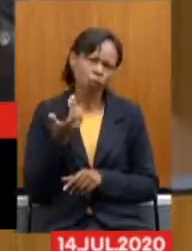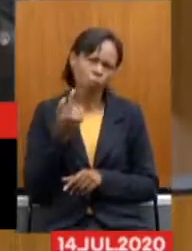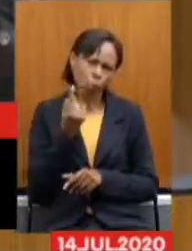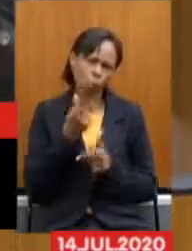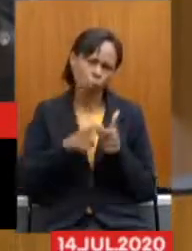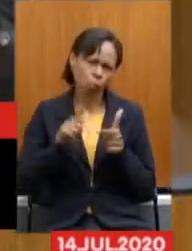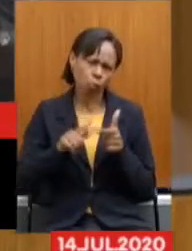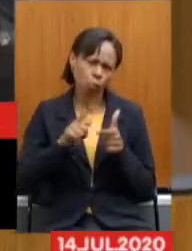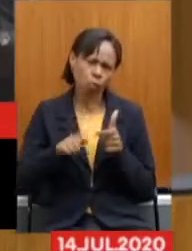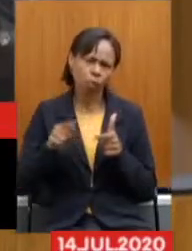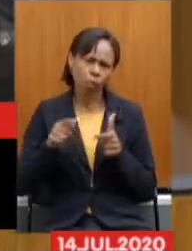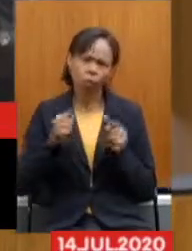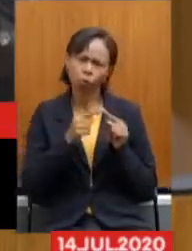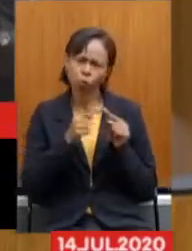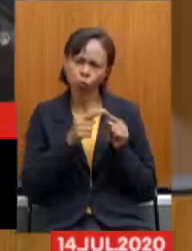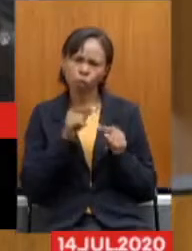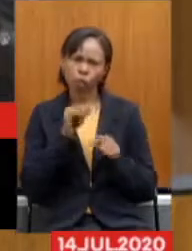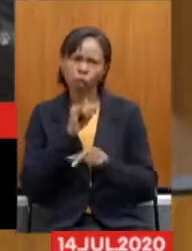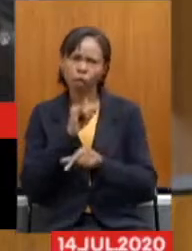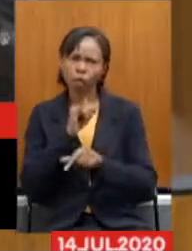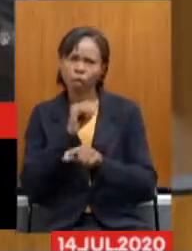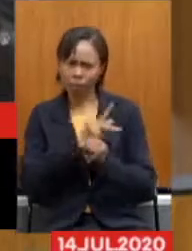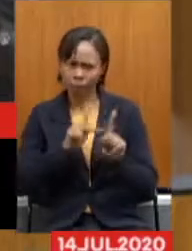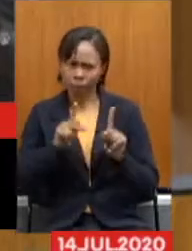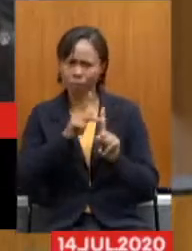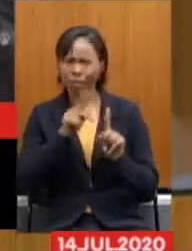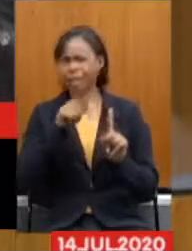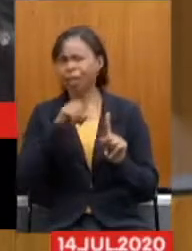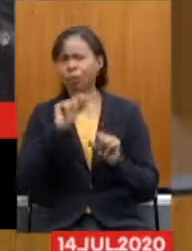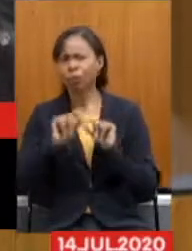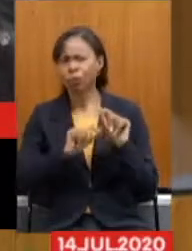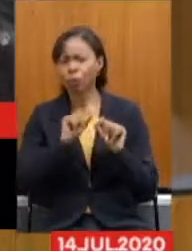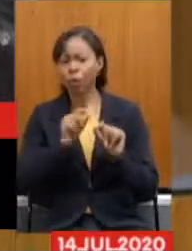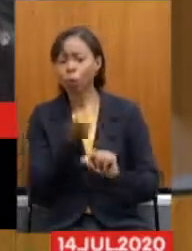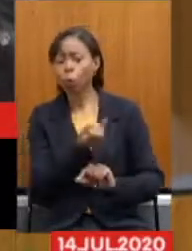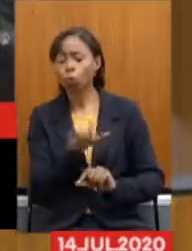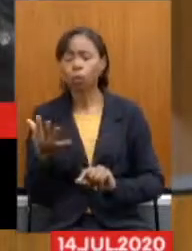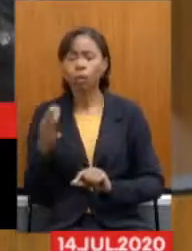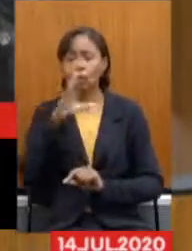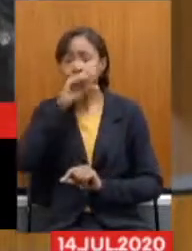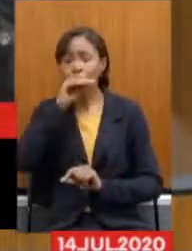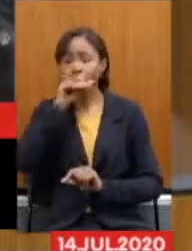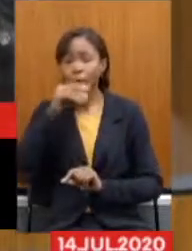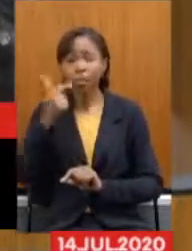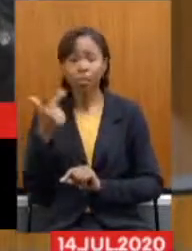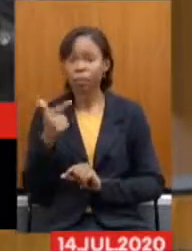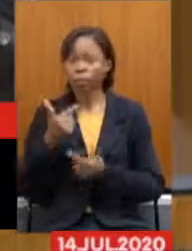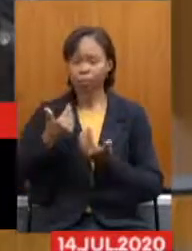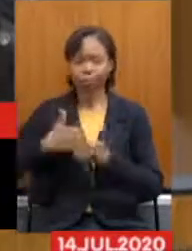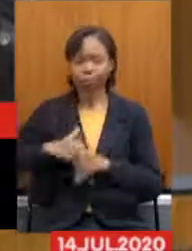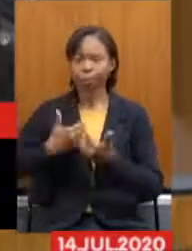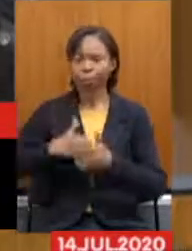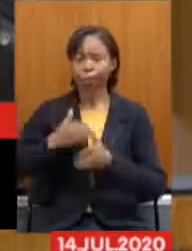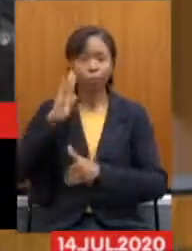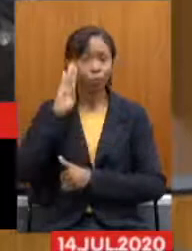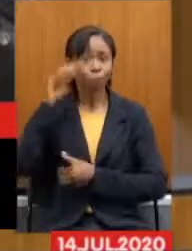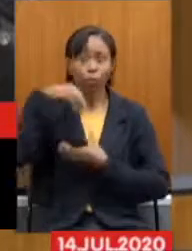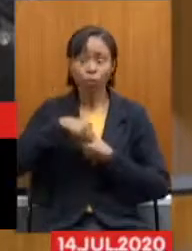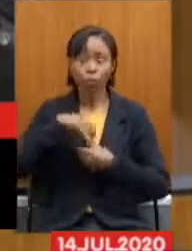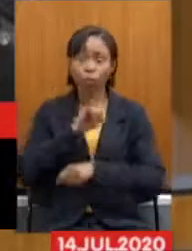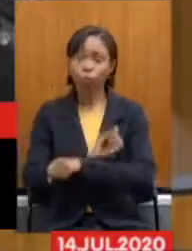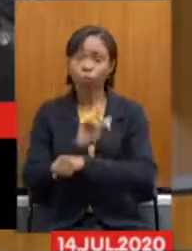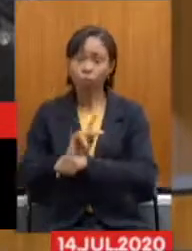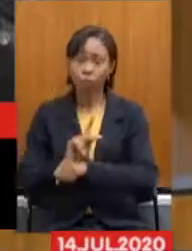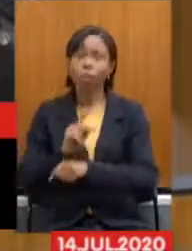relação à Previdência, é o número de servidores não concursados, principalmente no Ipseng, nós temos muitos